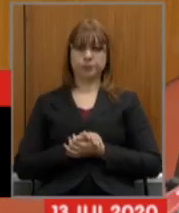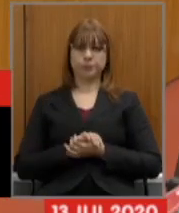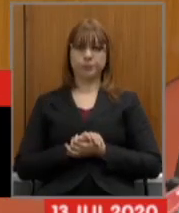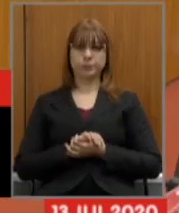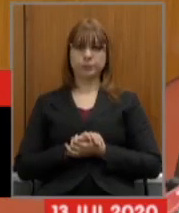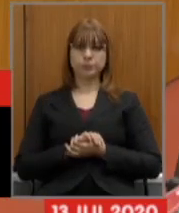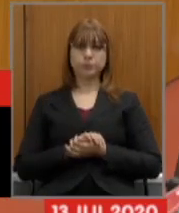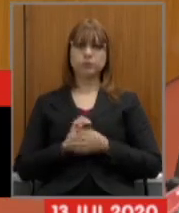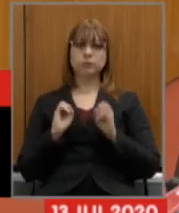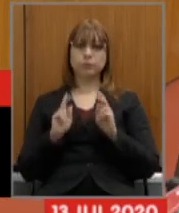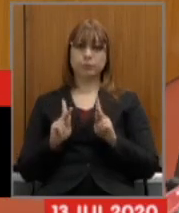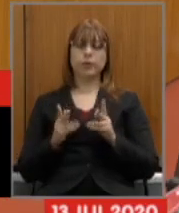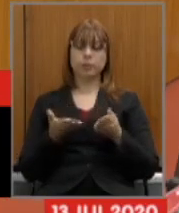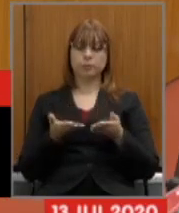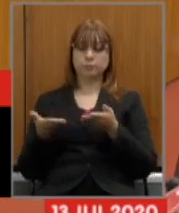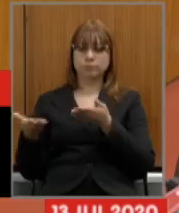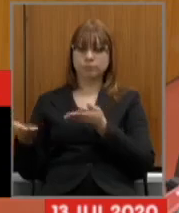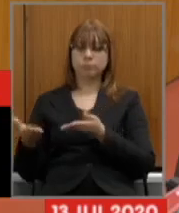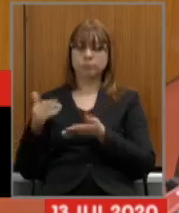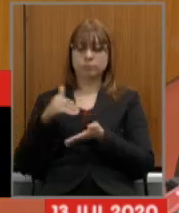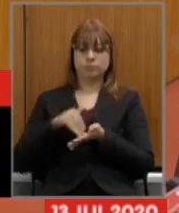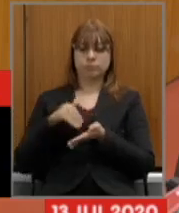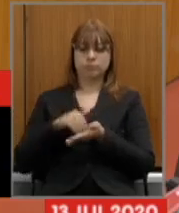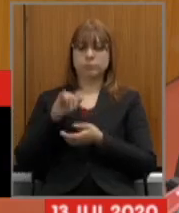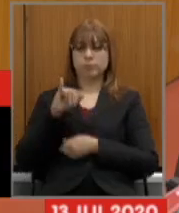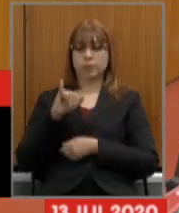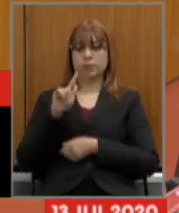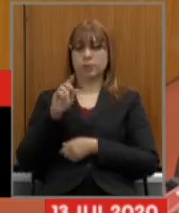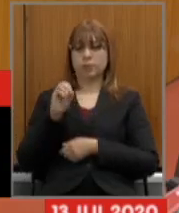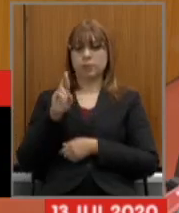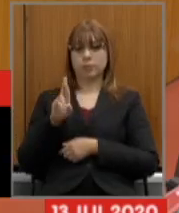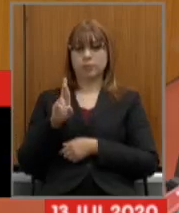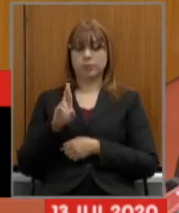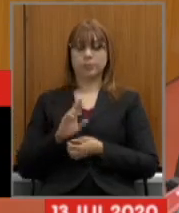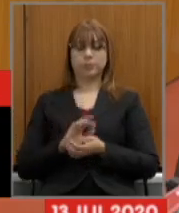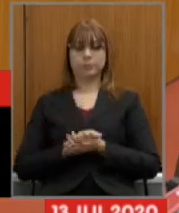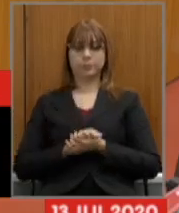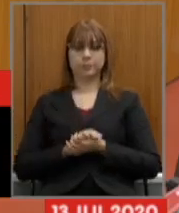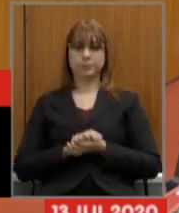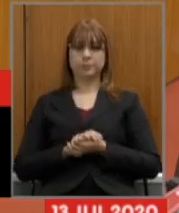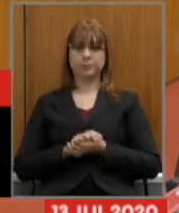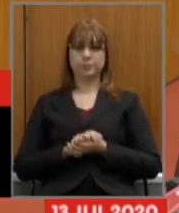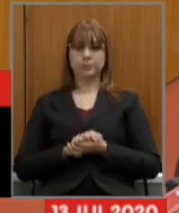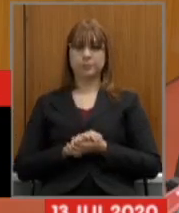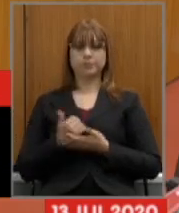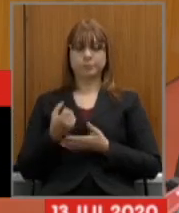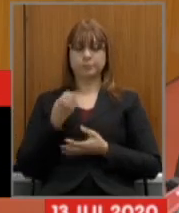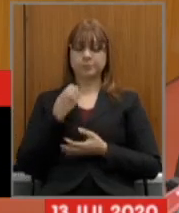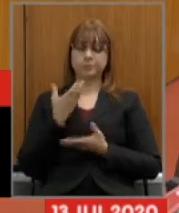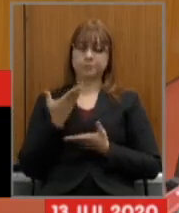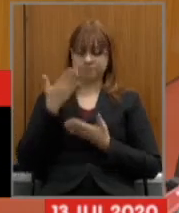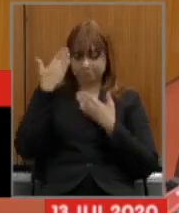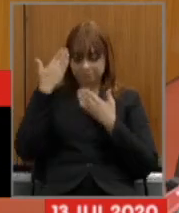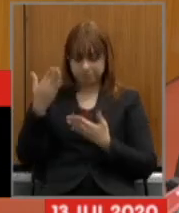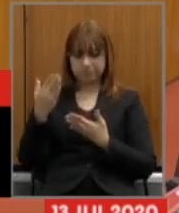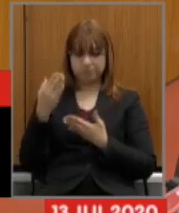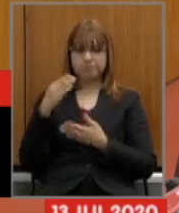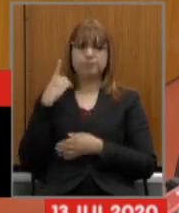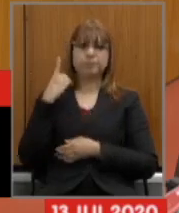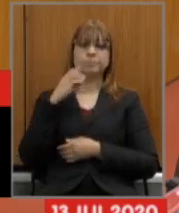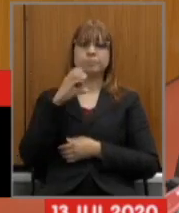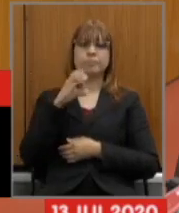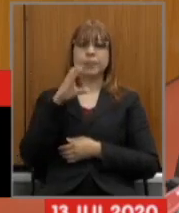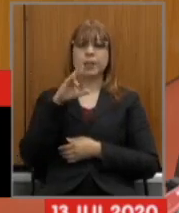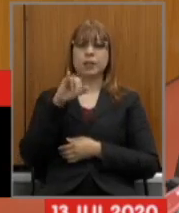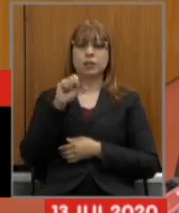ok com a palavra secretário Igor muito obrigado deputado cristiano presidente da sessão muito obrigado aos